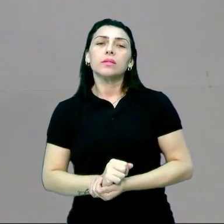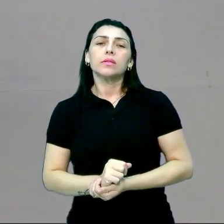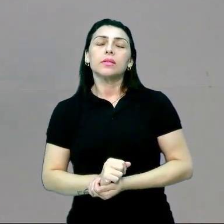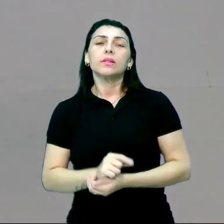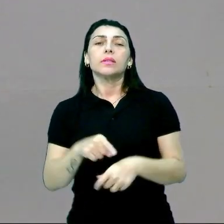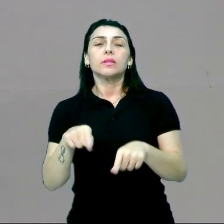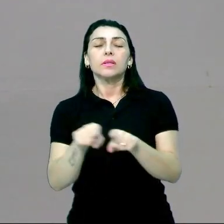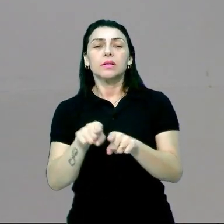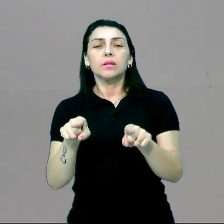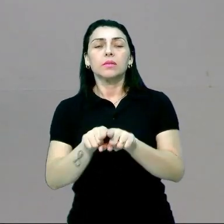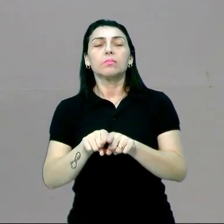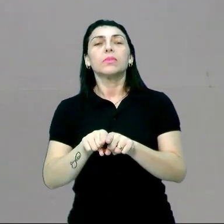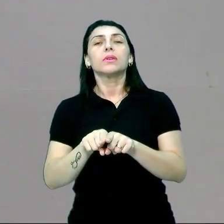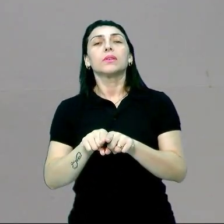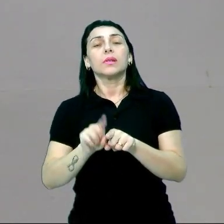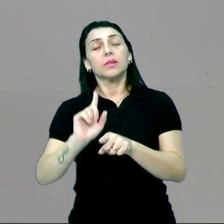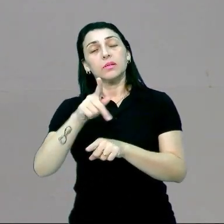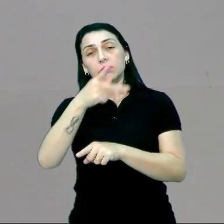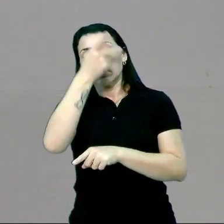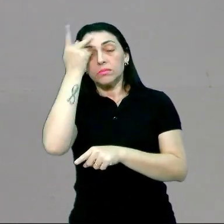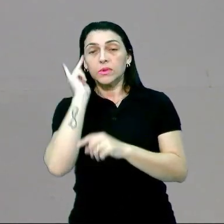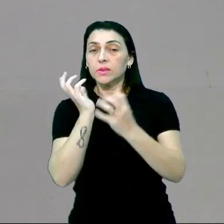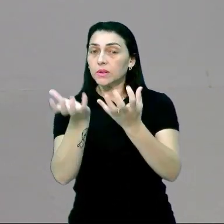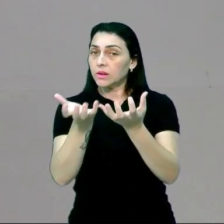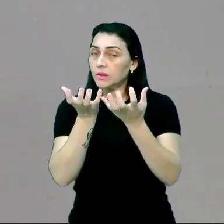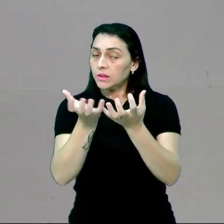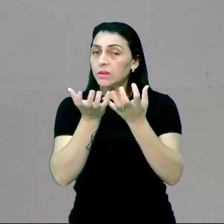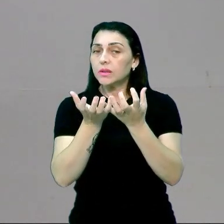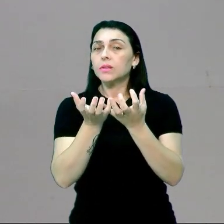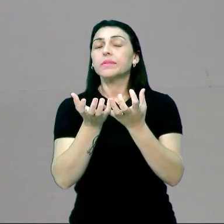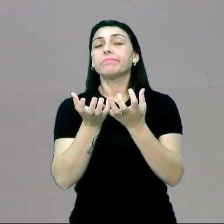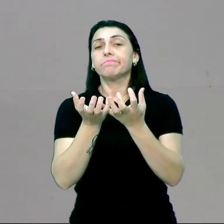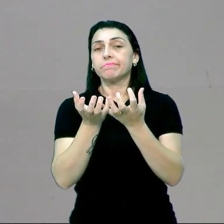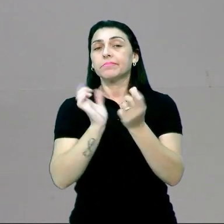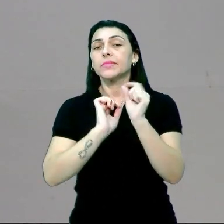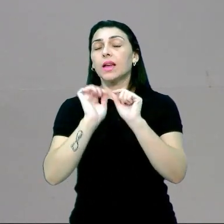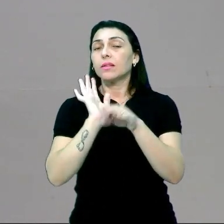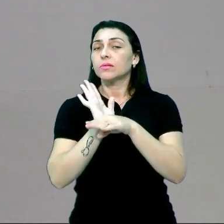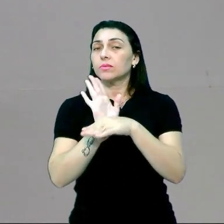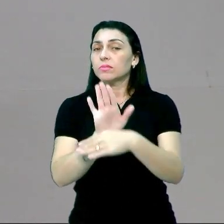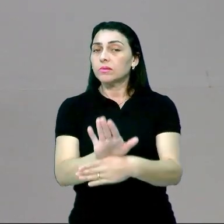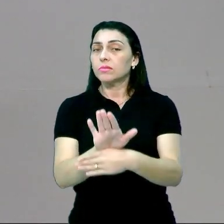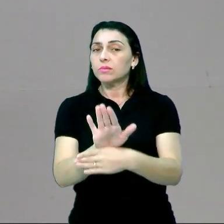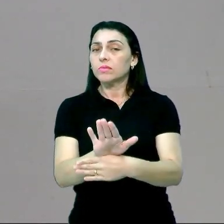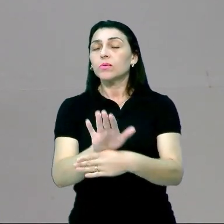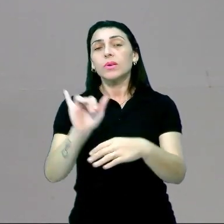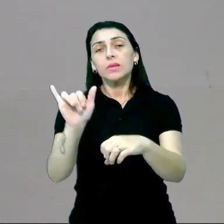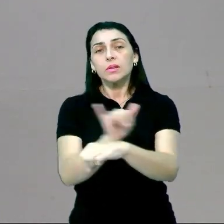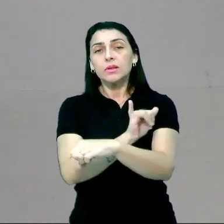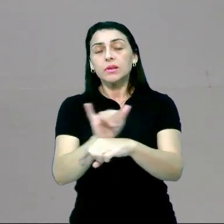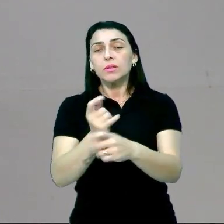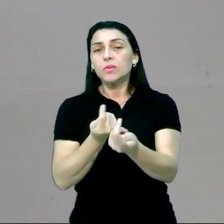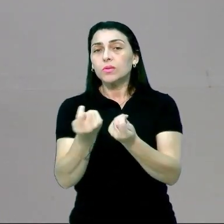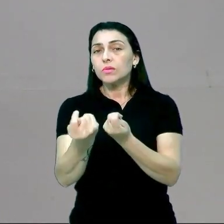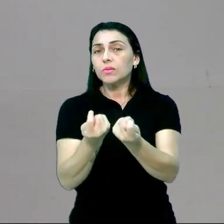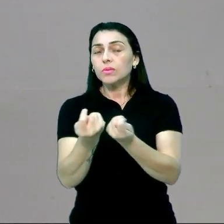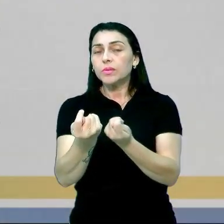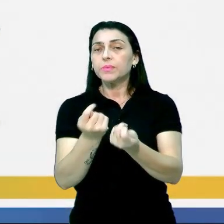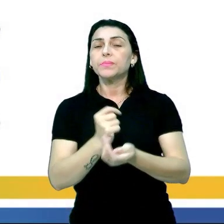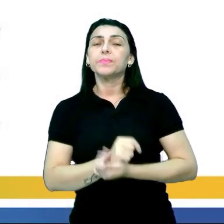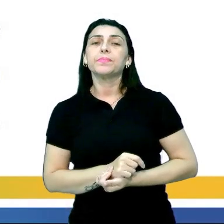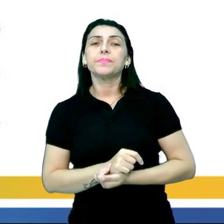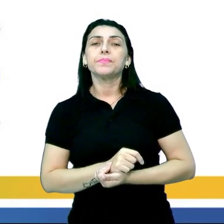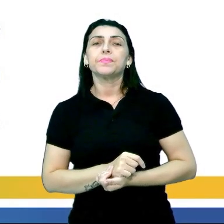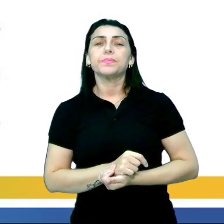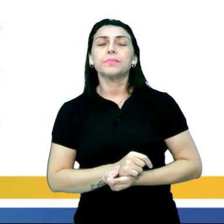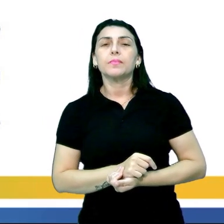sem contar, todas aquelas outras pessoas que, quer queira, quer não, acabam contribuindo com essa estratégia de controle. Vamos